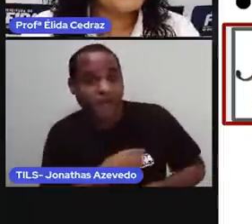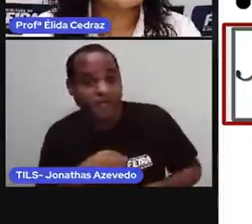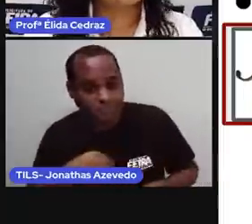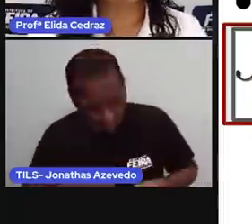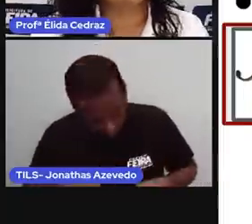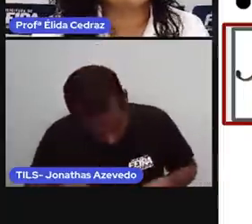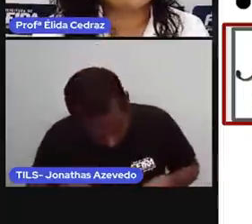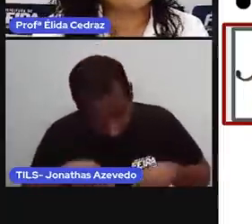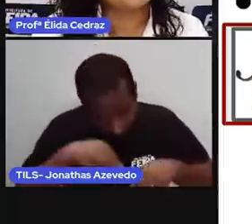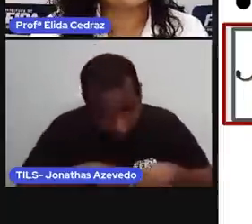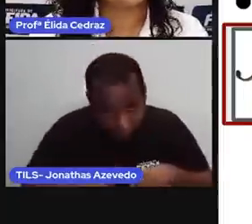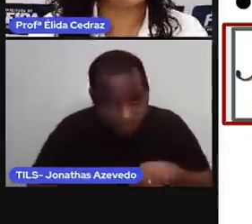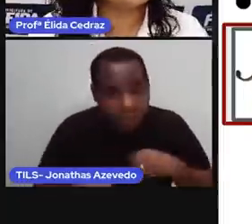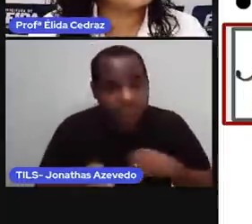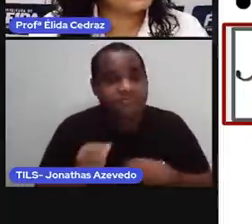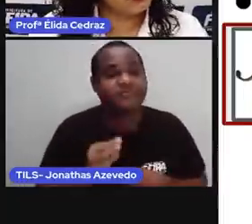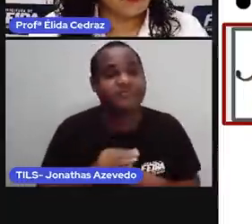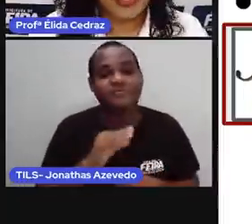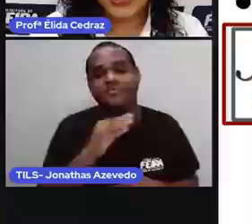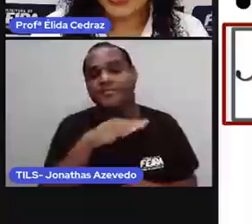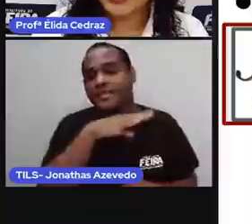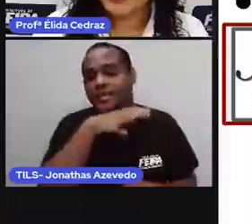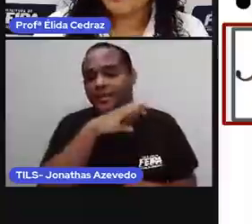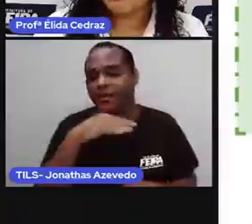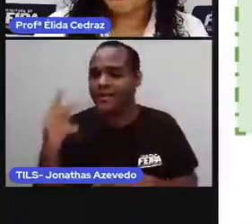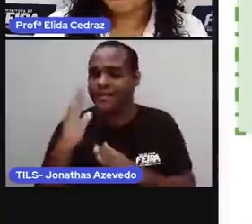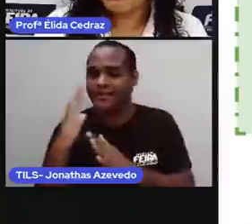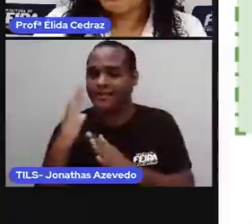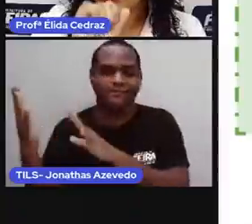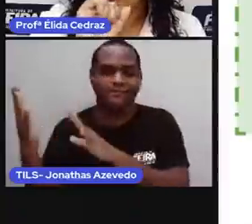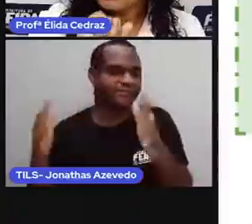cangurus são animais silvestres.